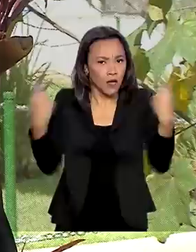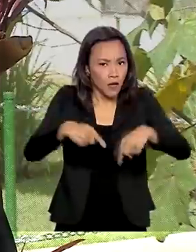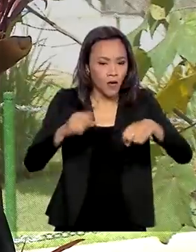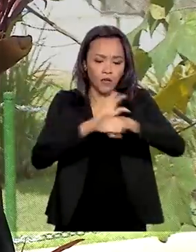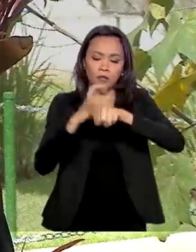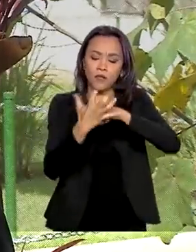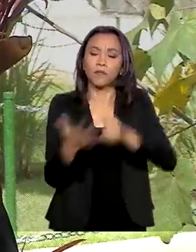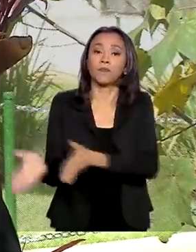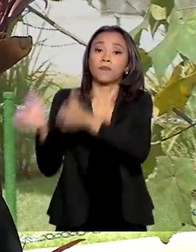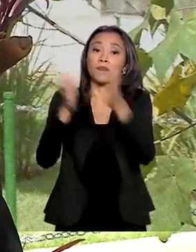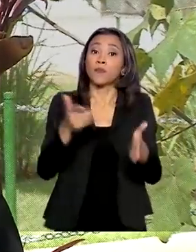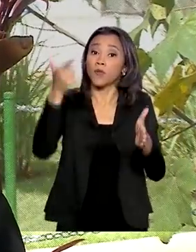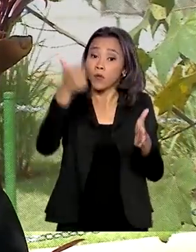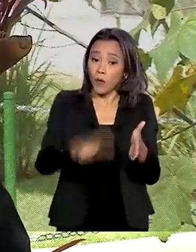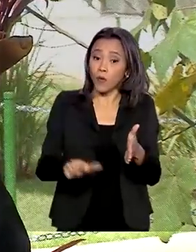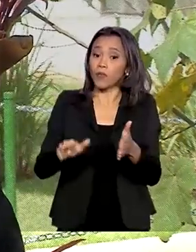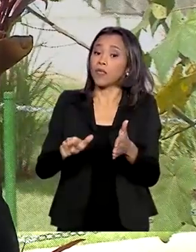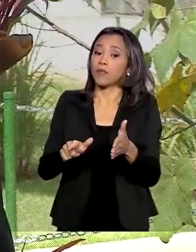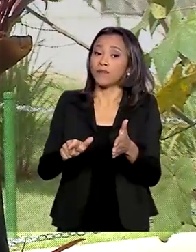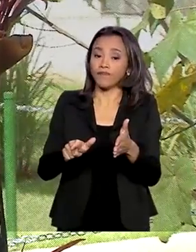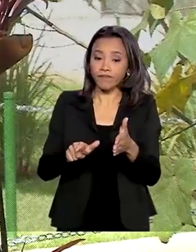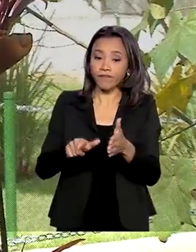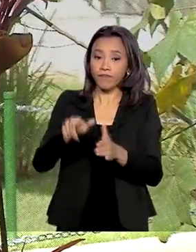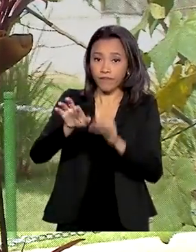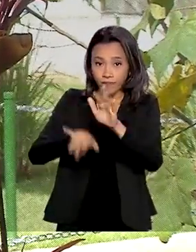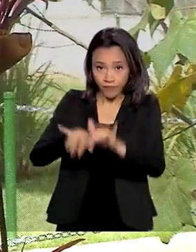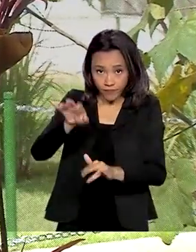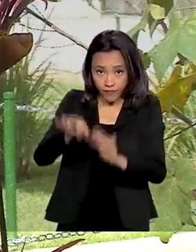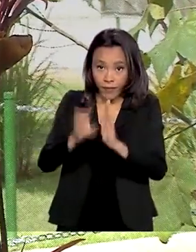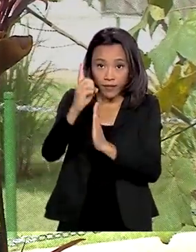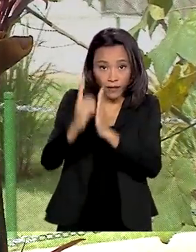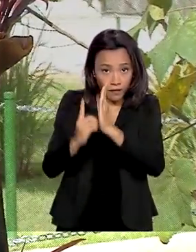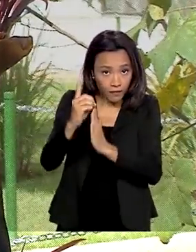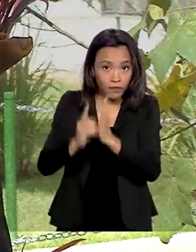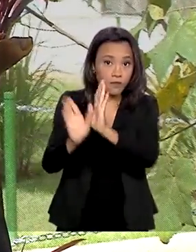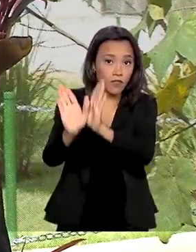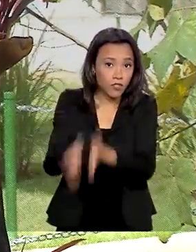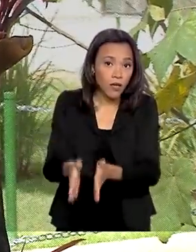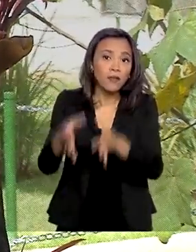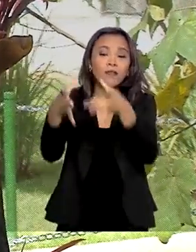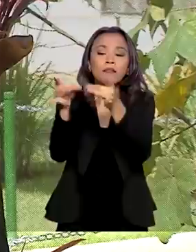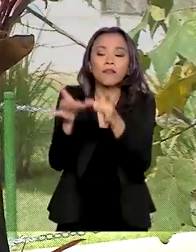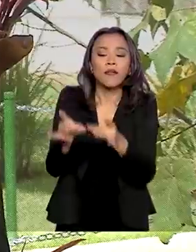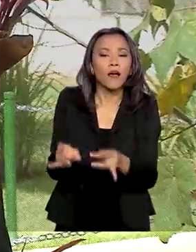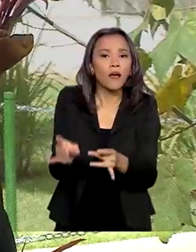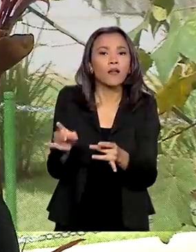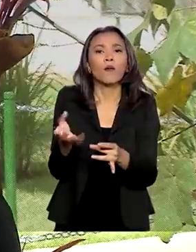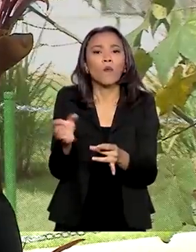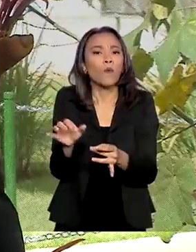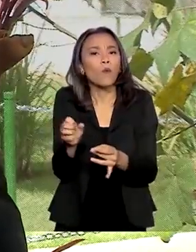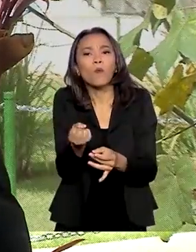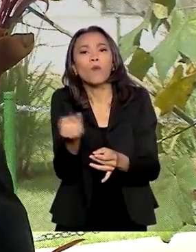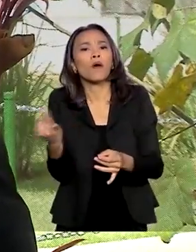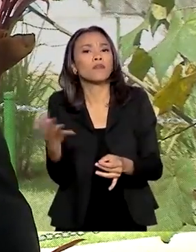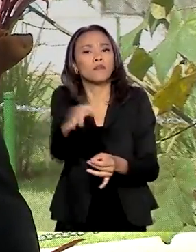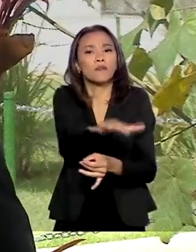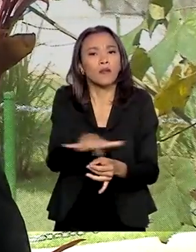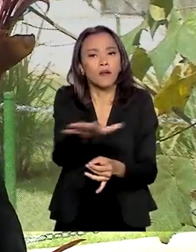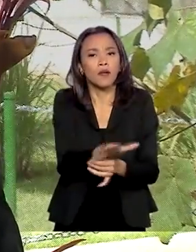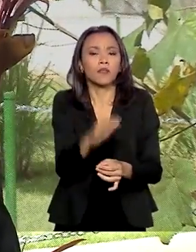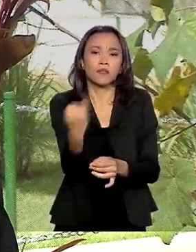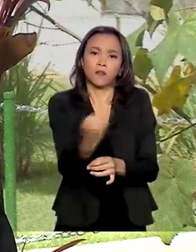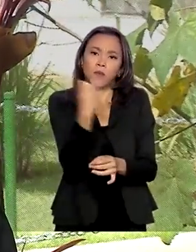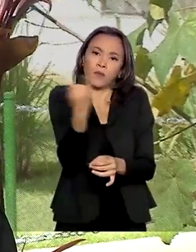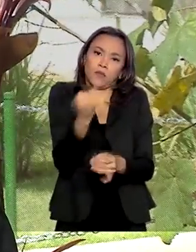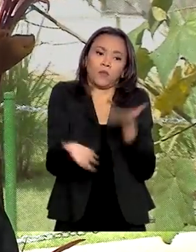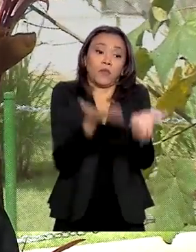publicado também um decreto que detalha os serviços públicos e atividades indispensáveis ao